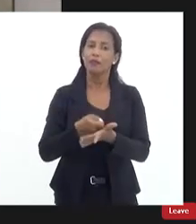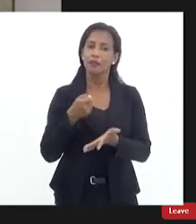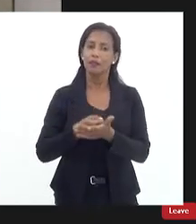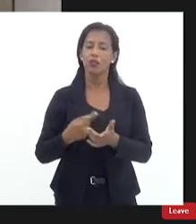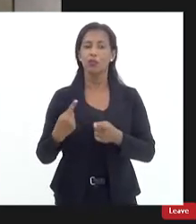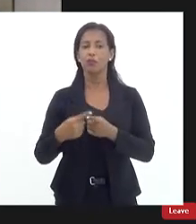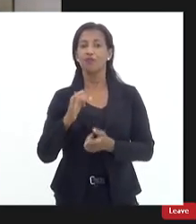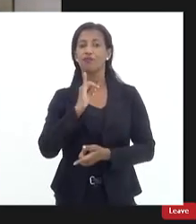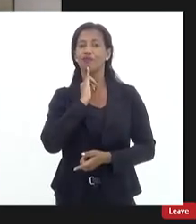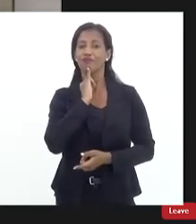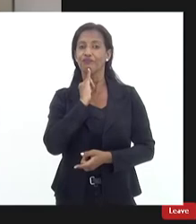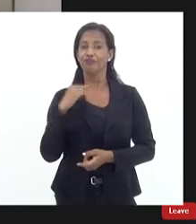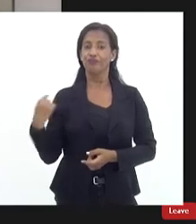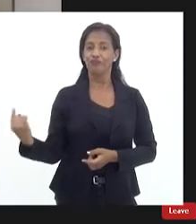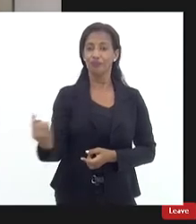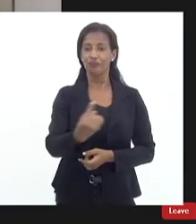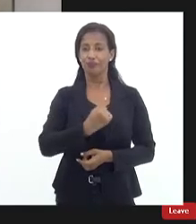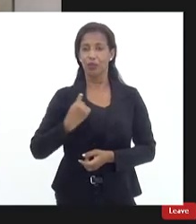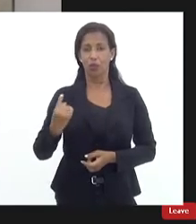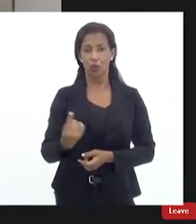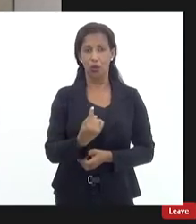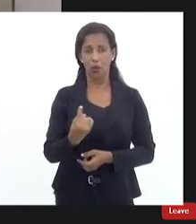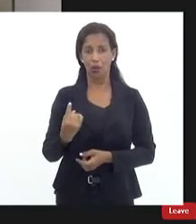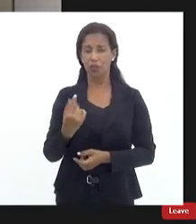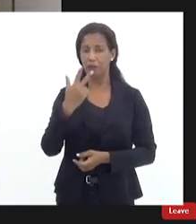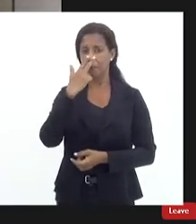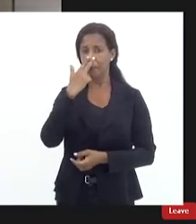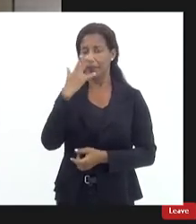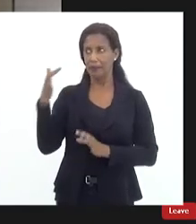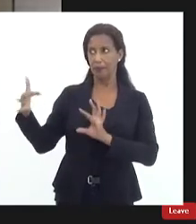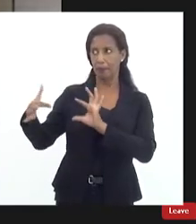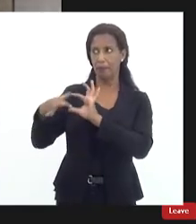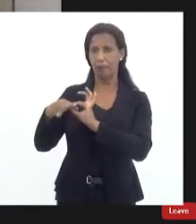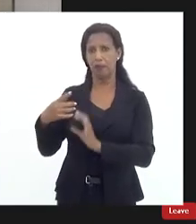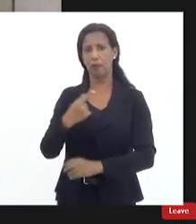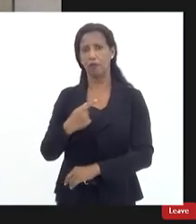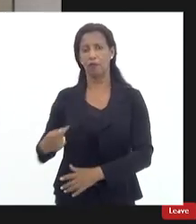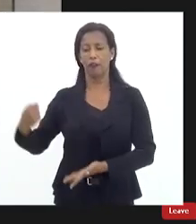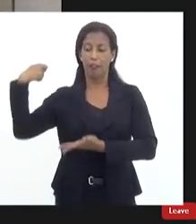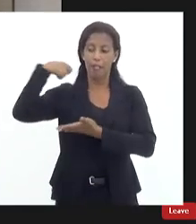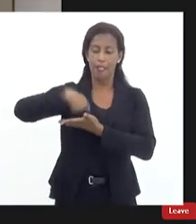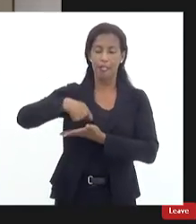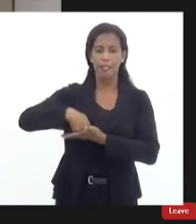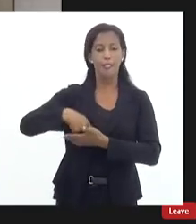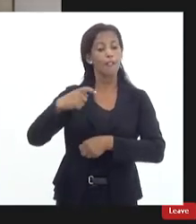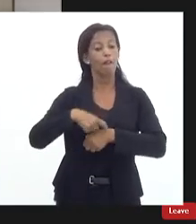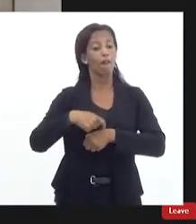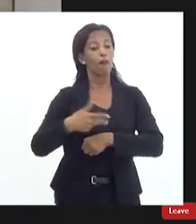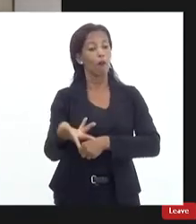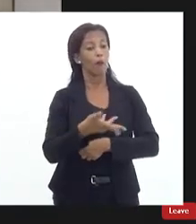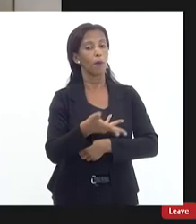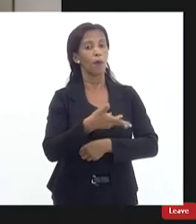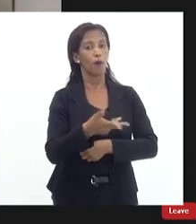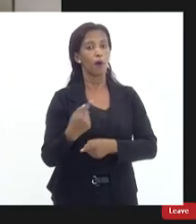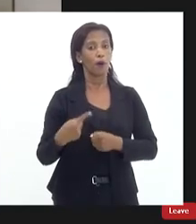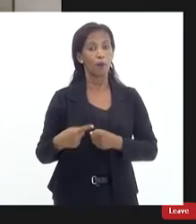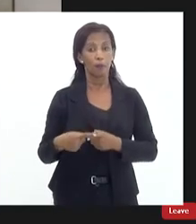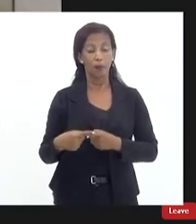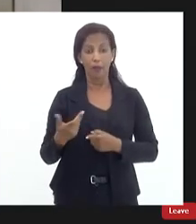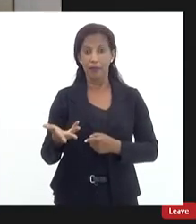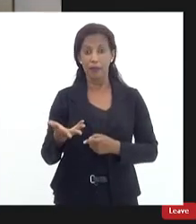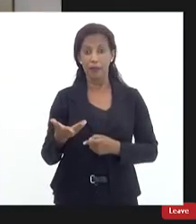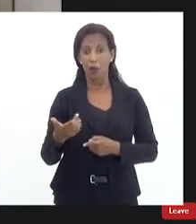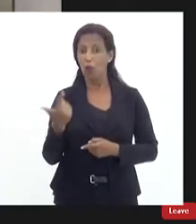infelizmente nós somos condicionados a governadores as pessoas exigem resultados imediatos porque senão eles não se